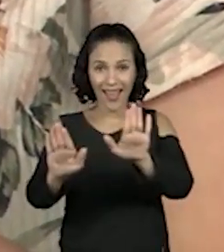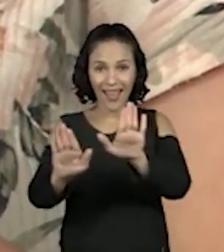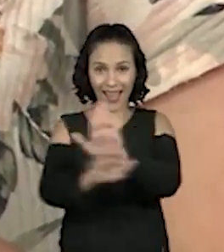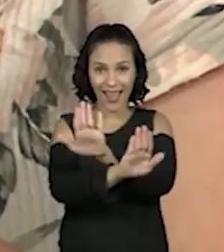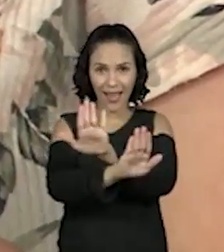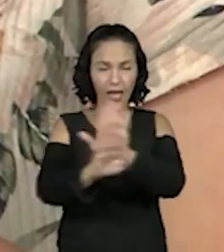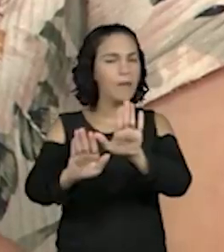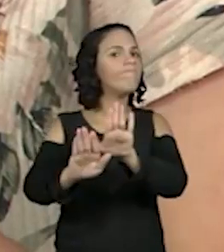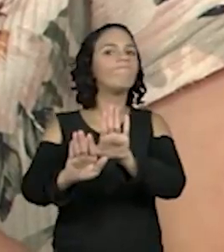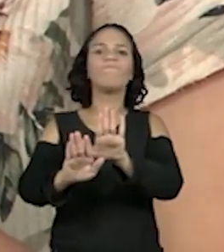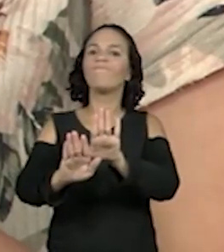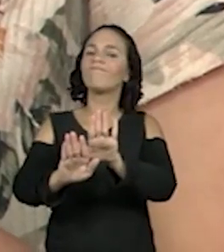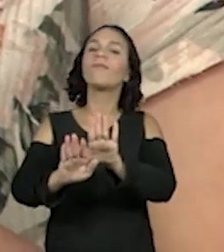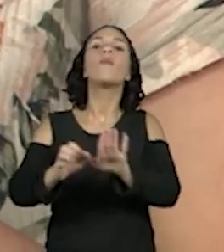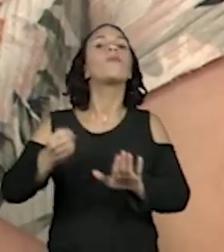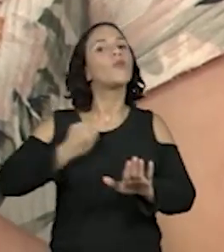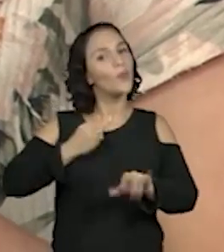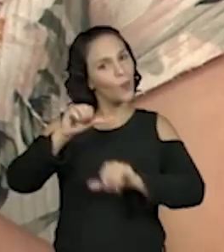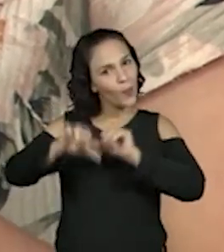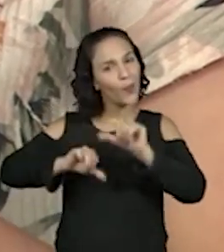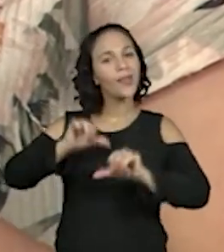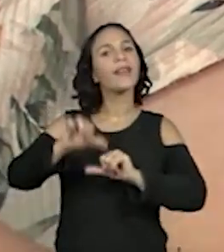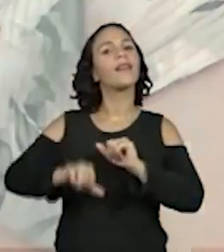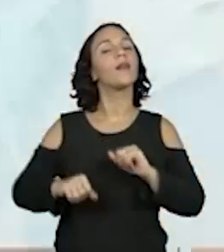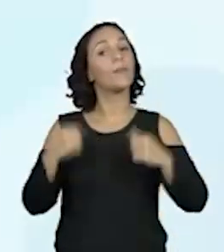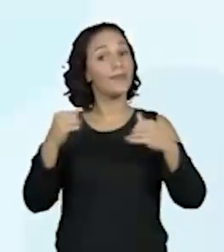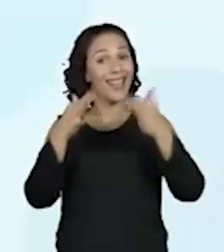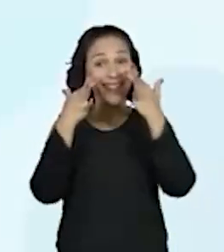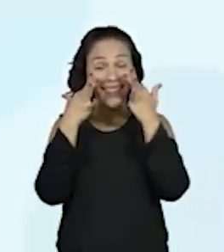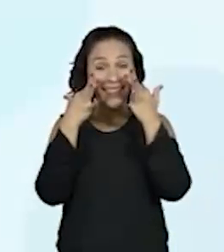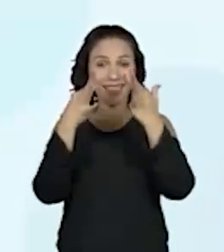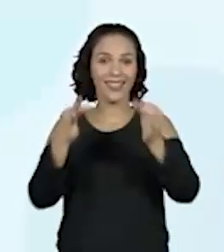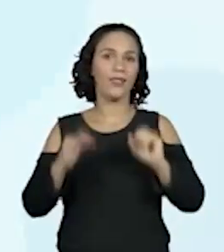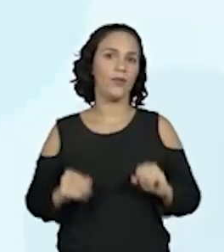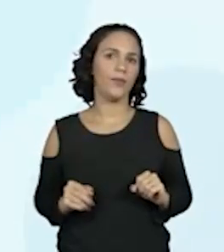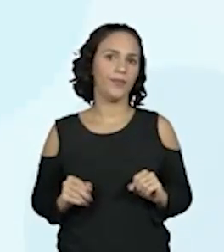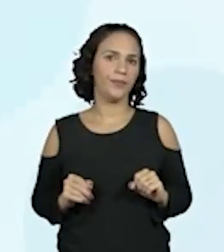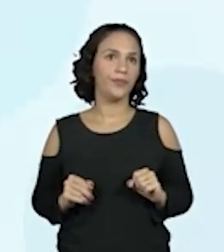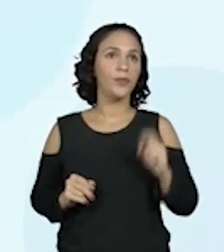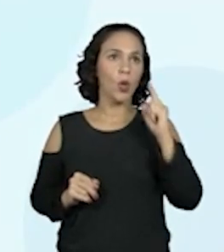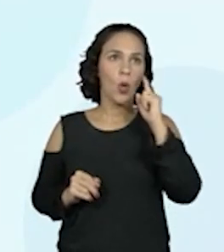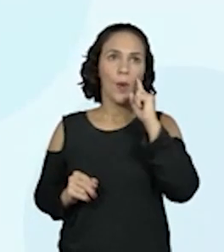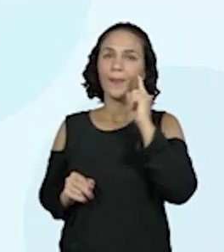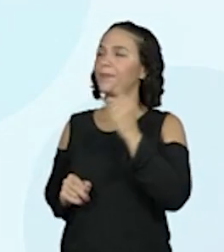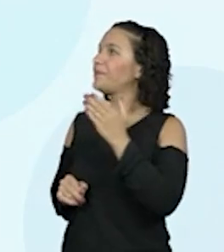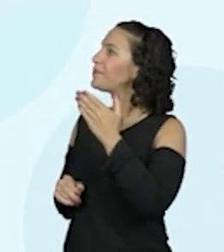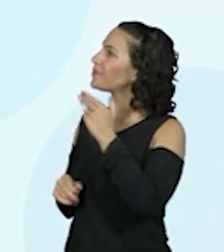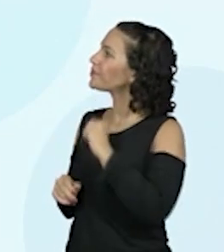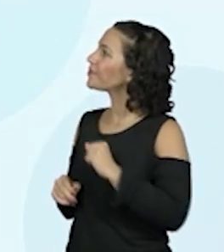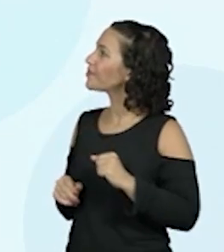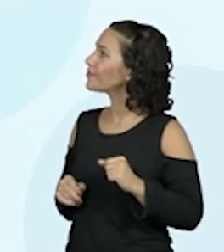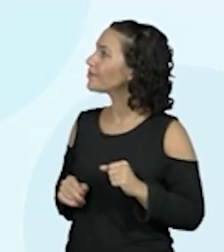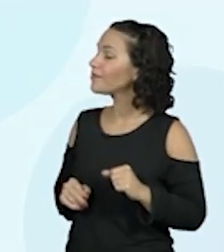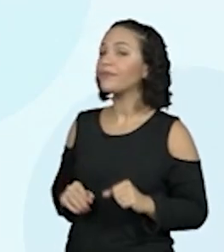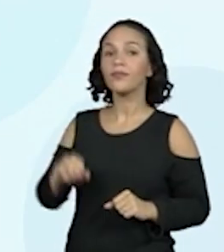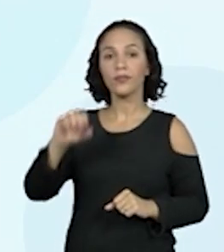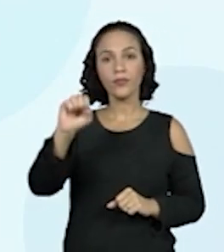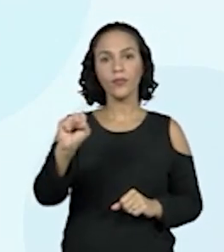tudo. Muda o número, não é? Então, a gente vai deixar aqui, ó. Só o quatro